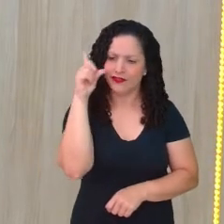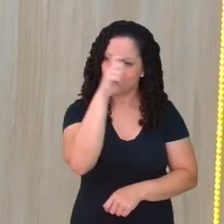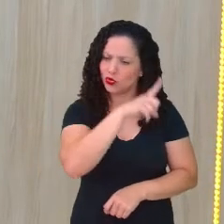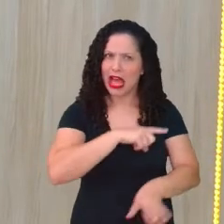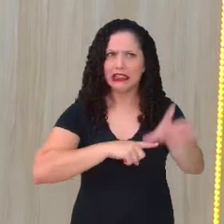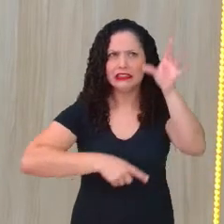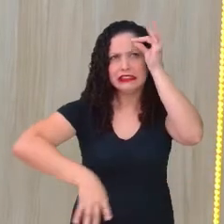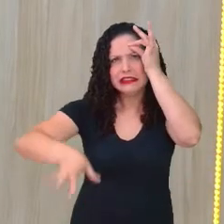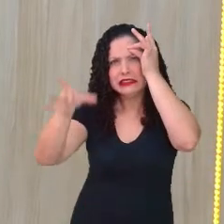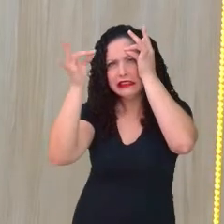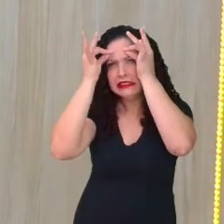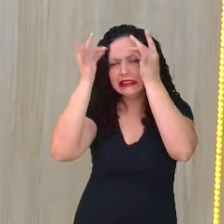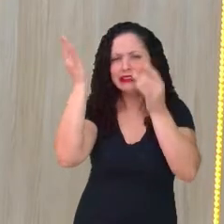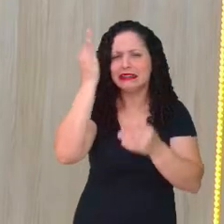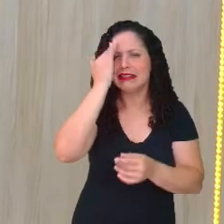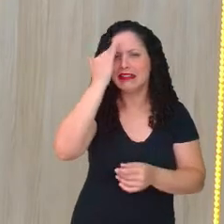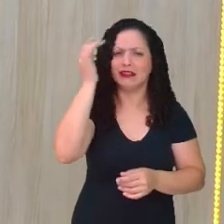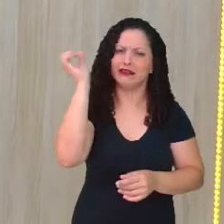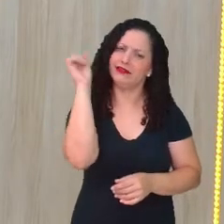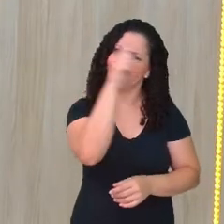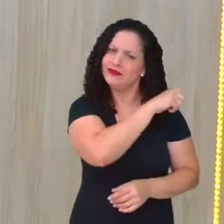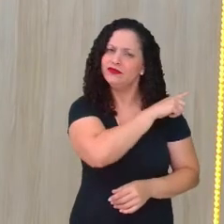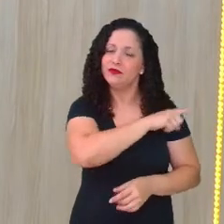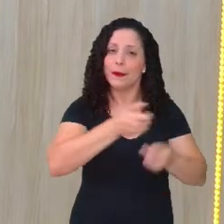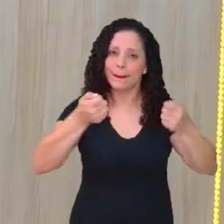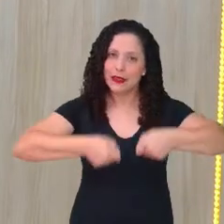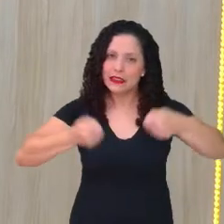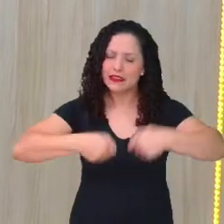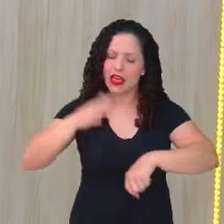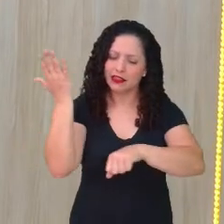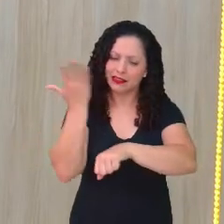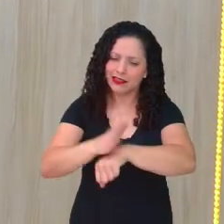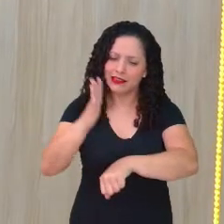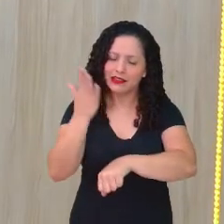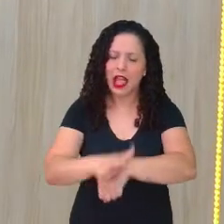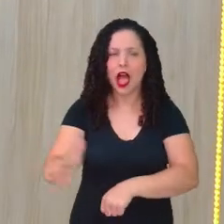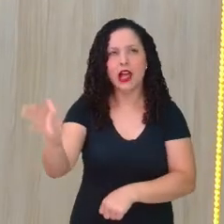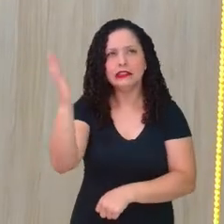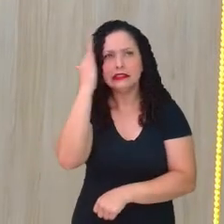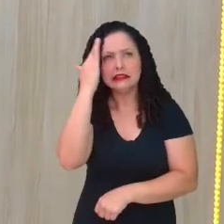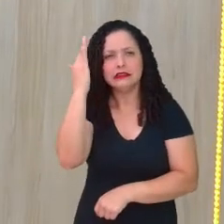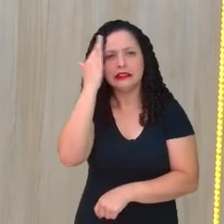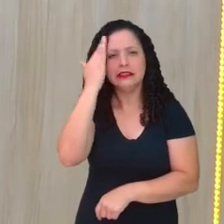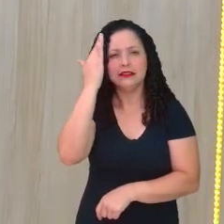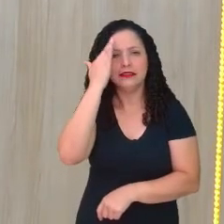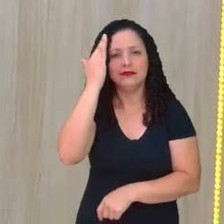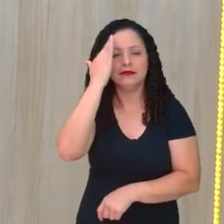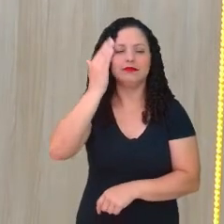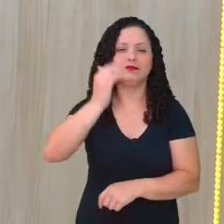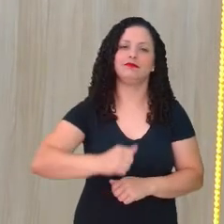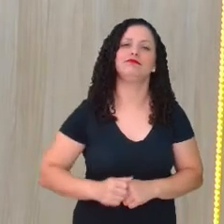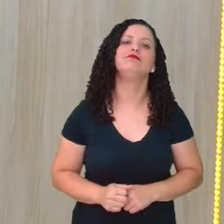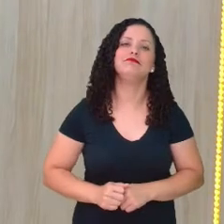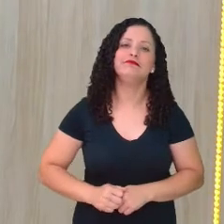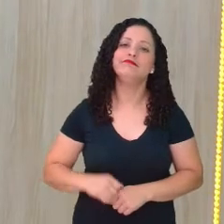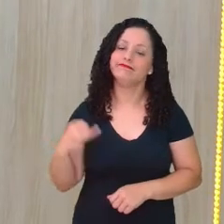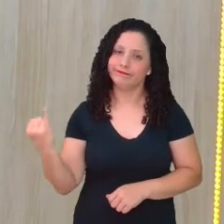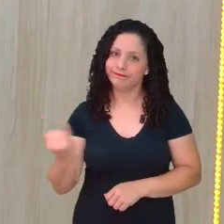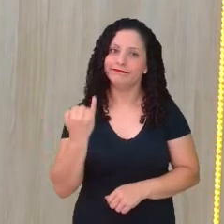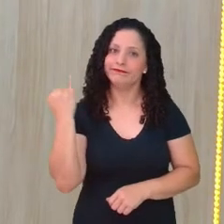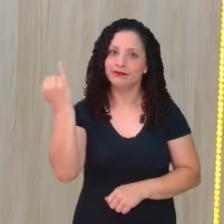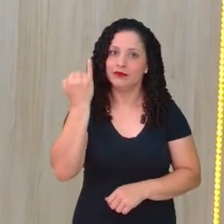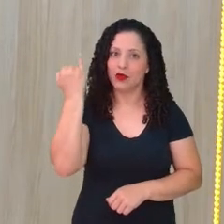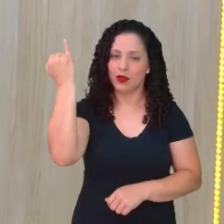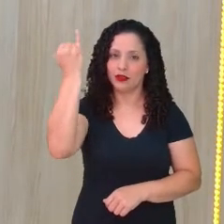E aí é interessante, esse exercício da escuta, ele é interessante. Porque